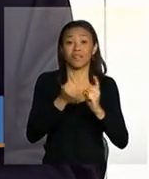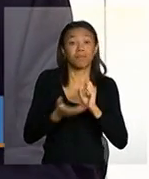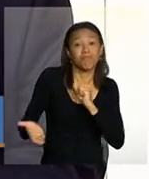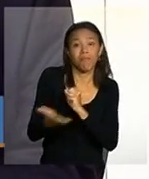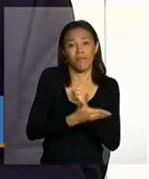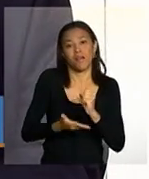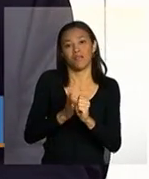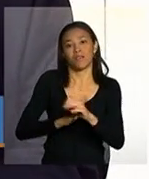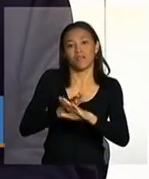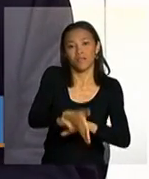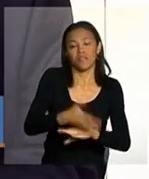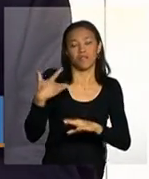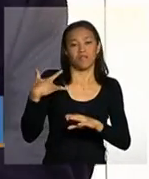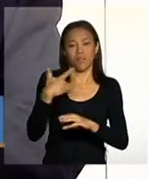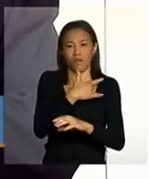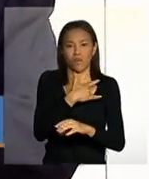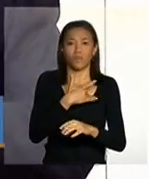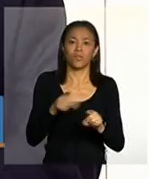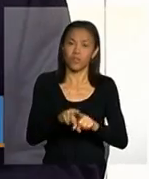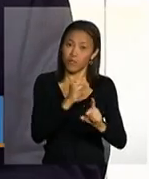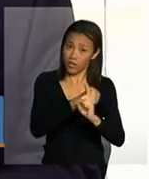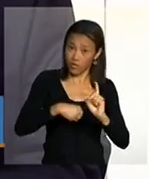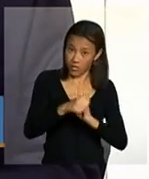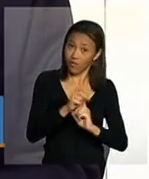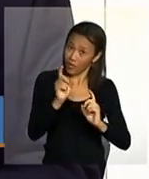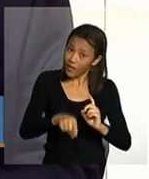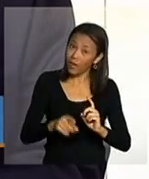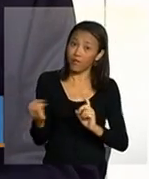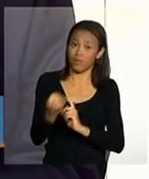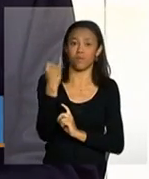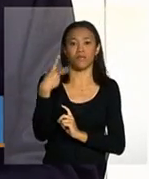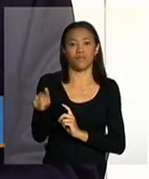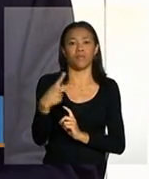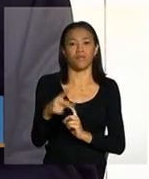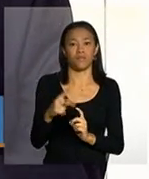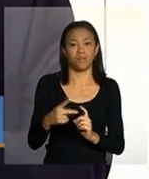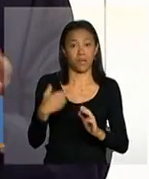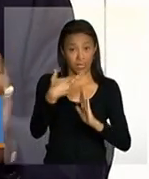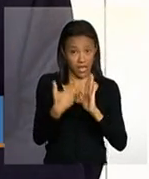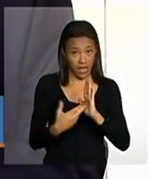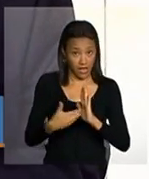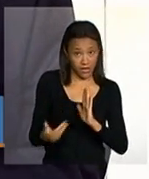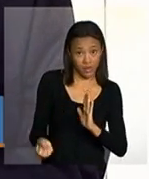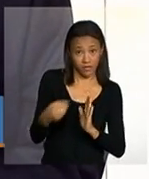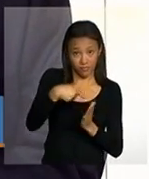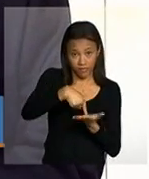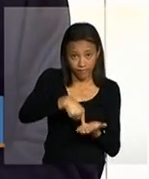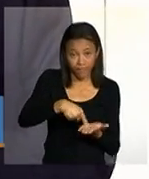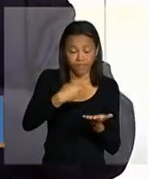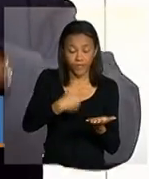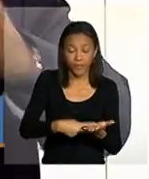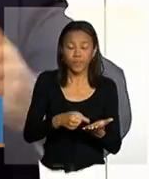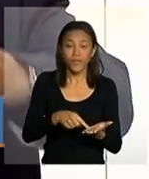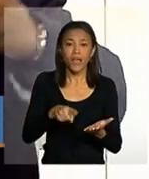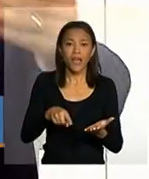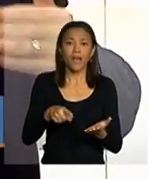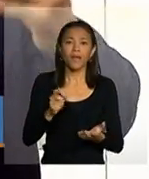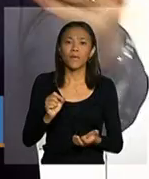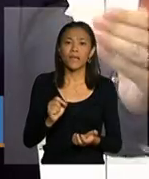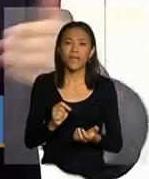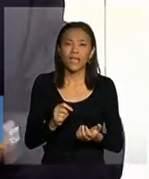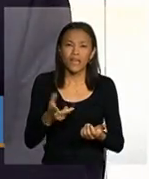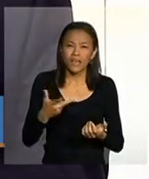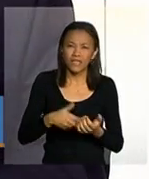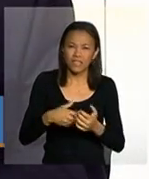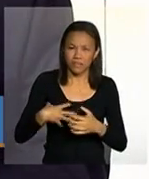saúde e assistência social porque isso faz uma diferença fundamental pelas regras das condicionalidades o que a gente mais almeja é essa ruptura desse ciclo